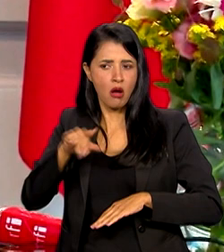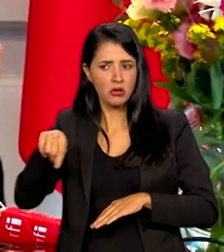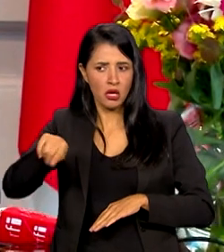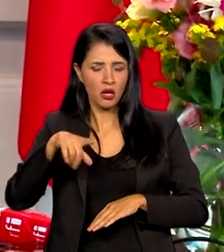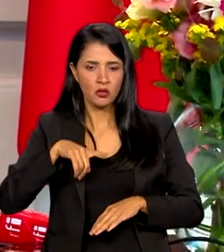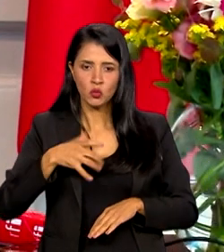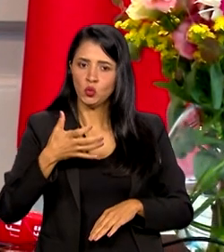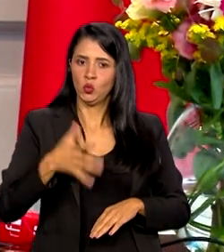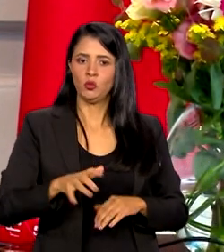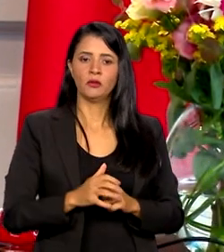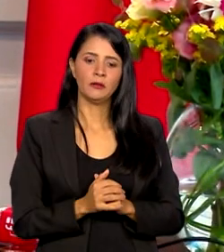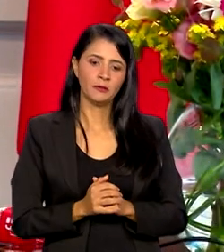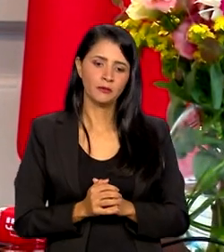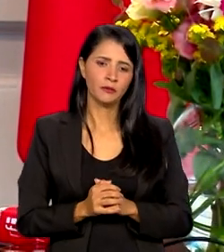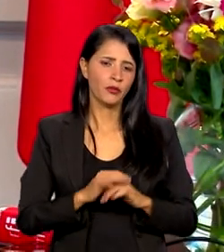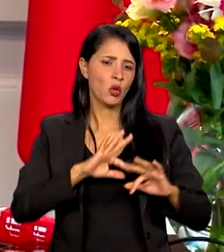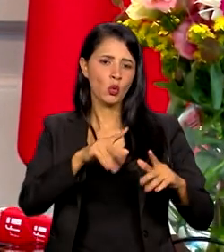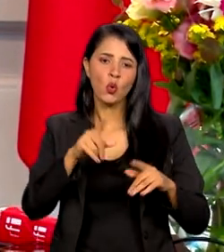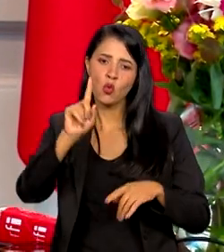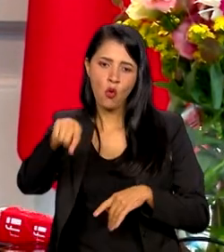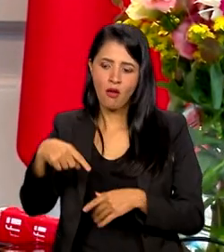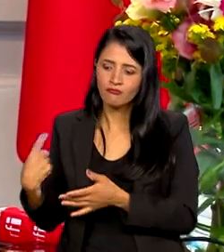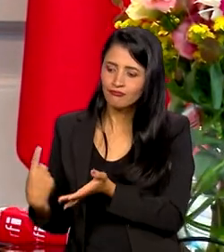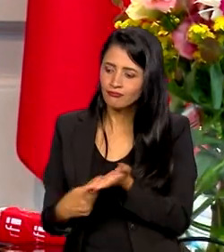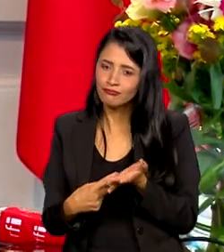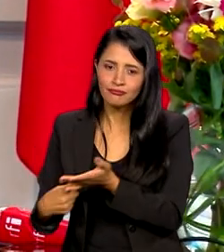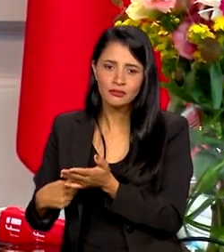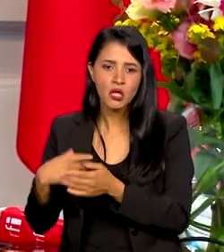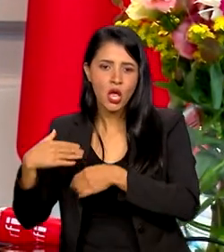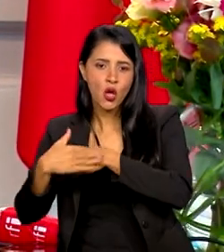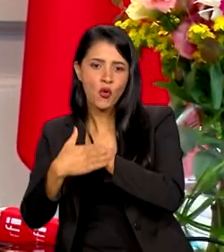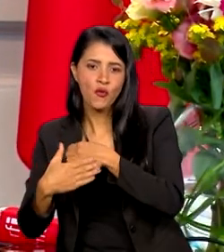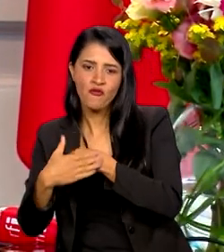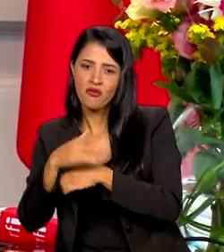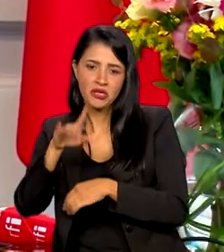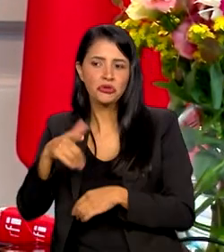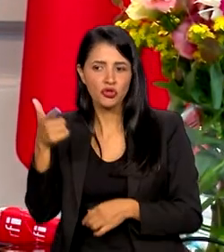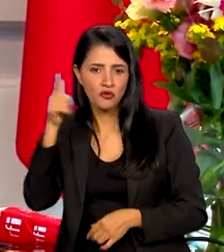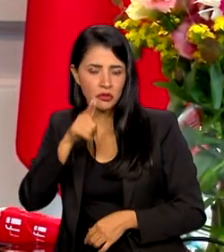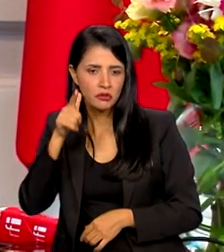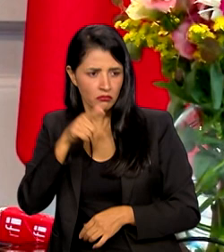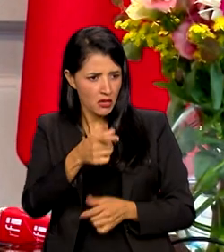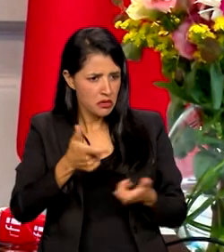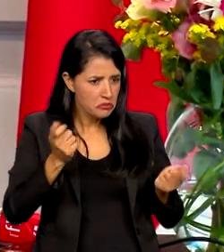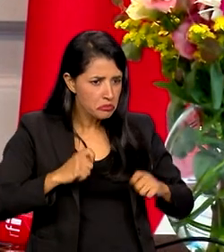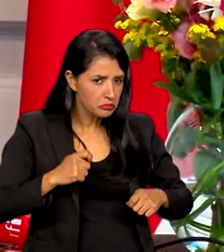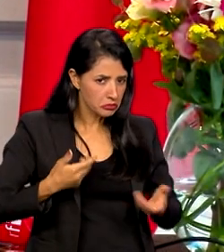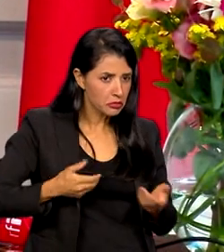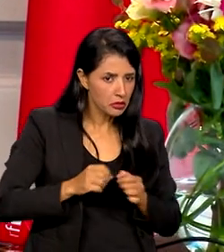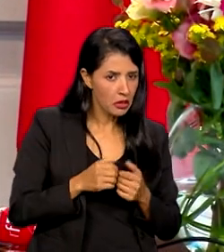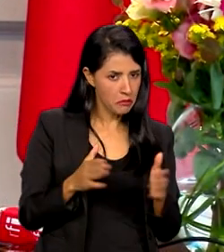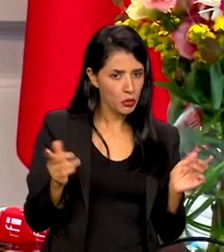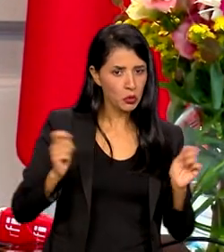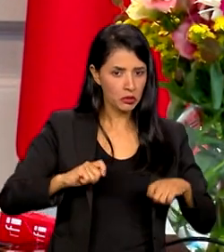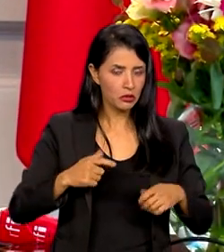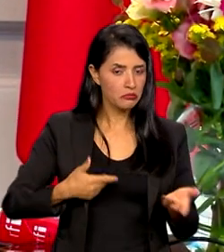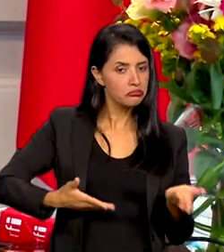Tudo isso é pactuação, diálogo e nós vamos procurar construir. Mas há espaço para isso? Claro, claro que há espaço.